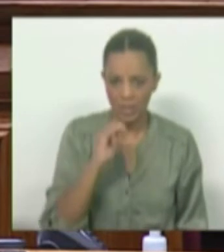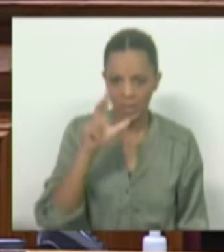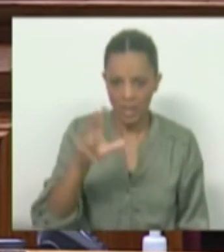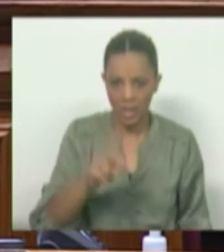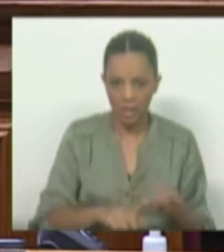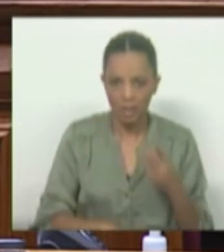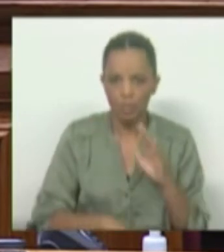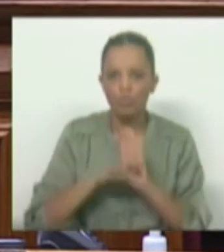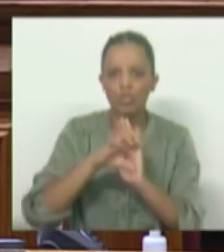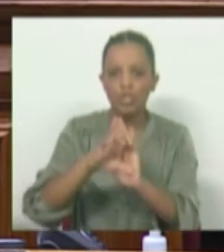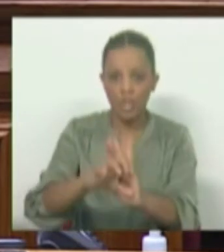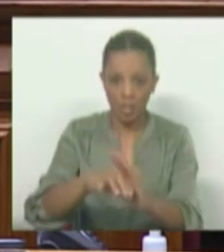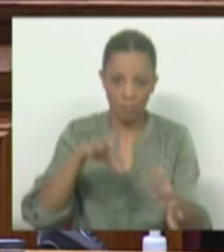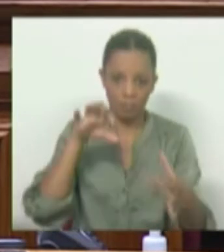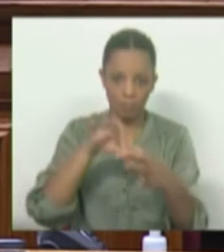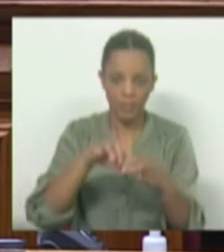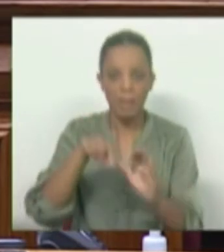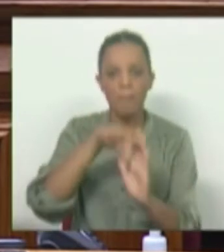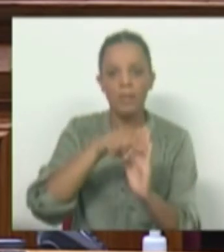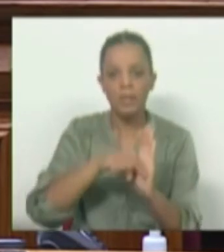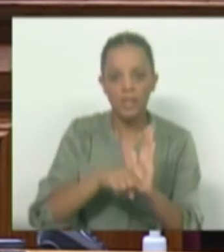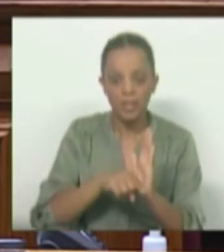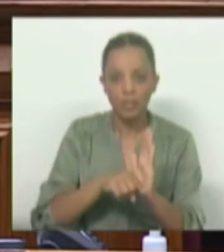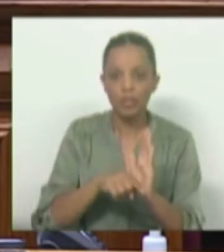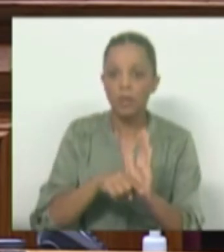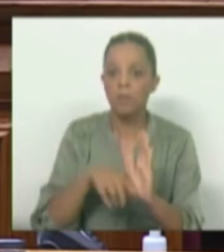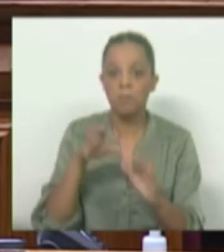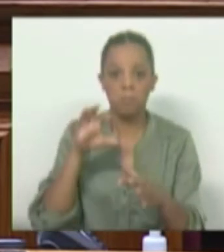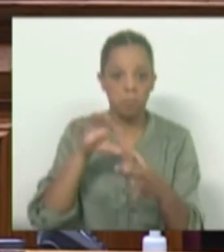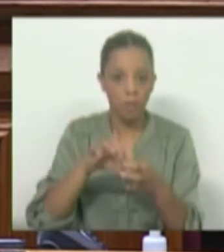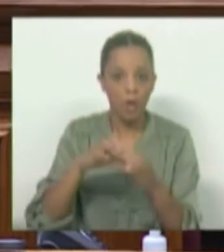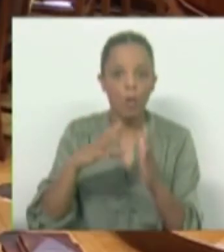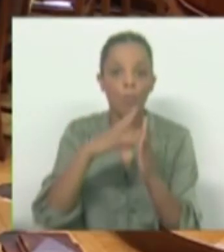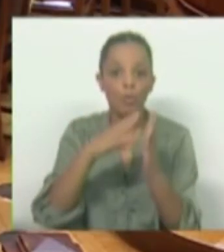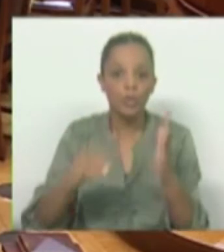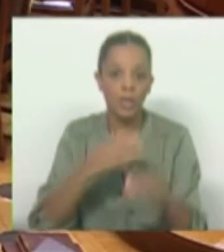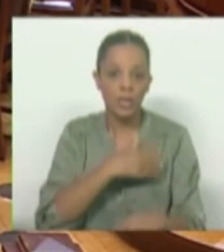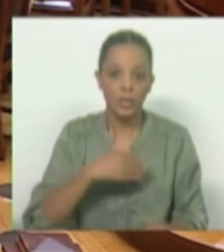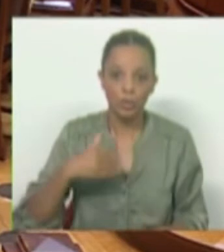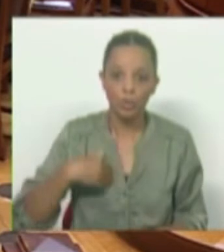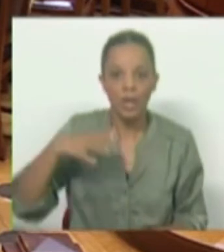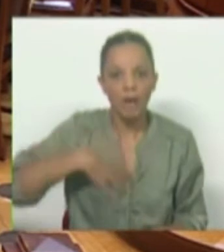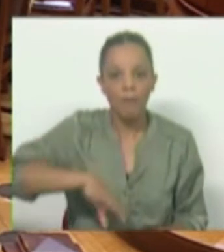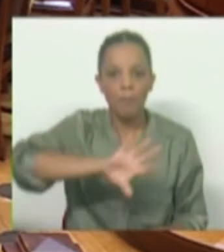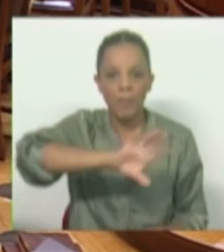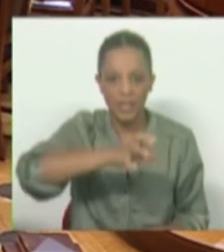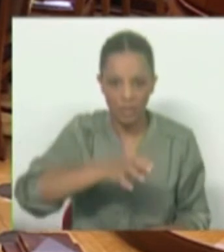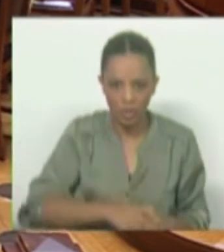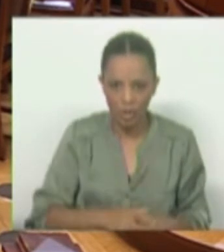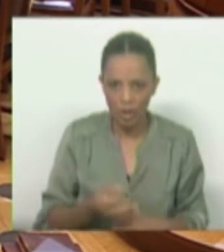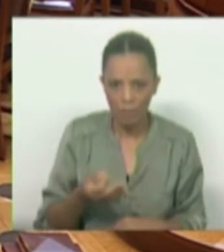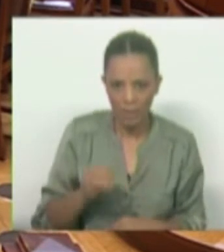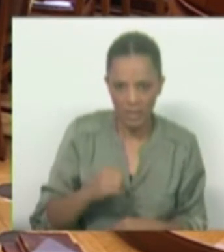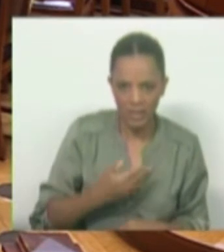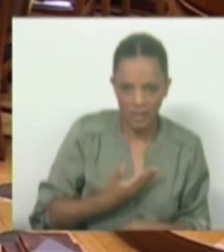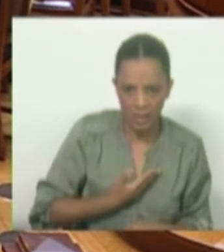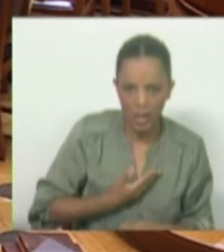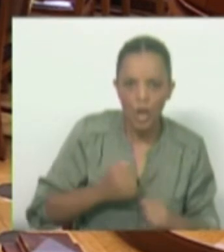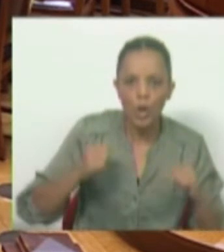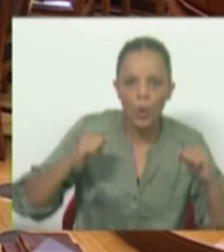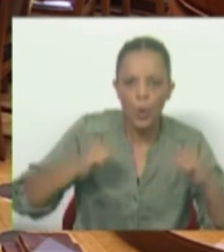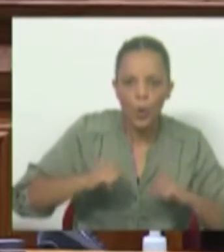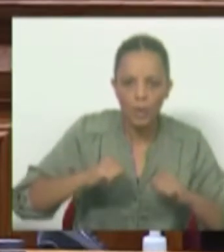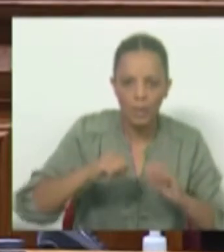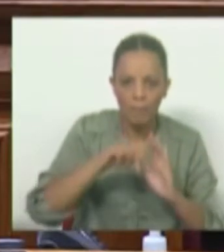Chega, que de acordo com estas medidas, que decorrem do modelo de saúde que querem para o país, está o PSD, de acordo com estas